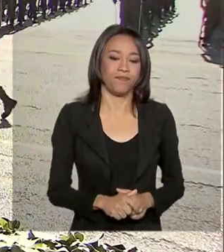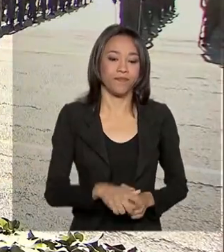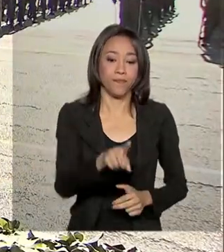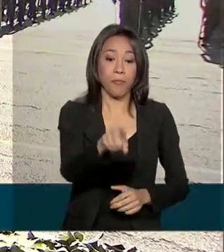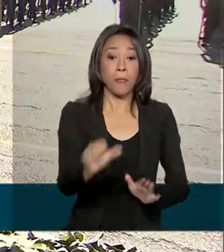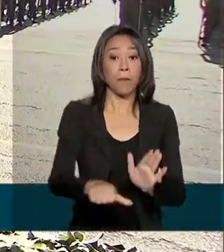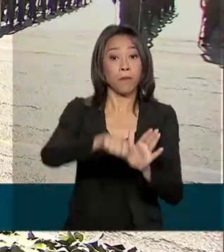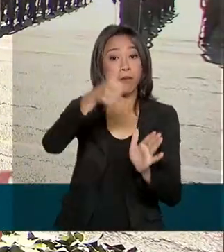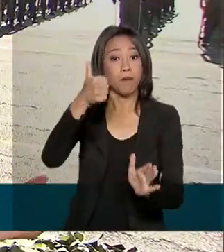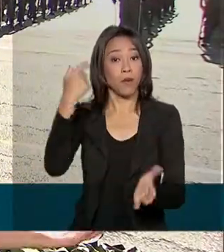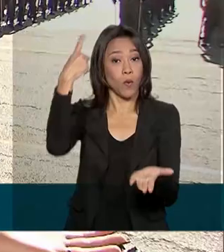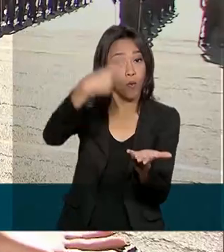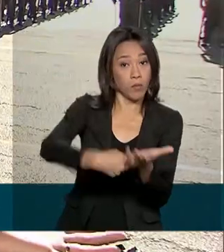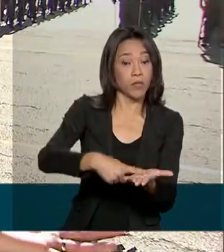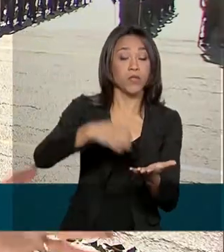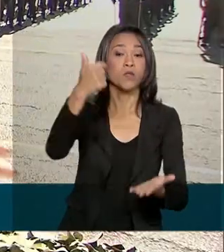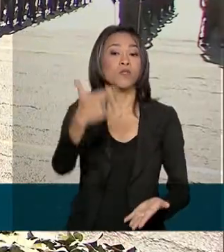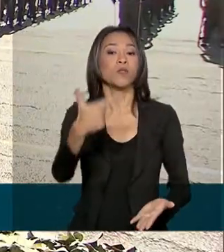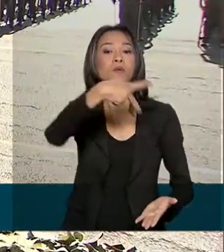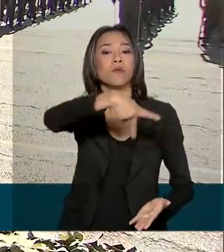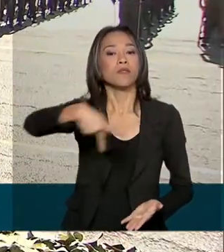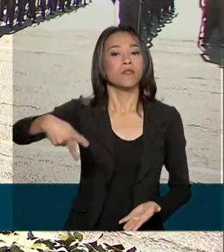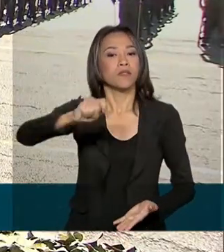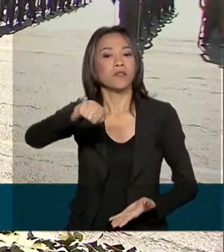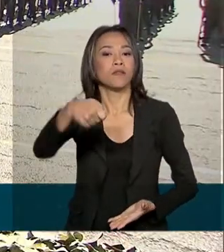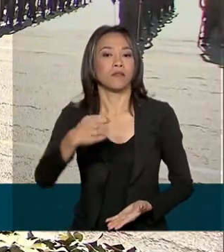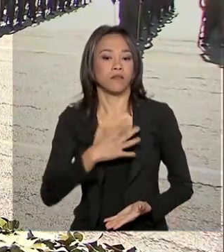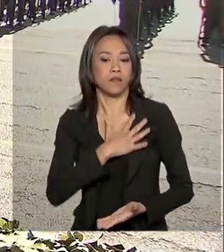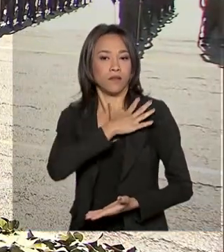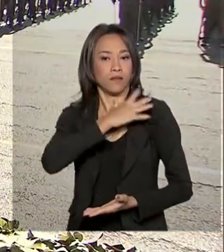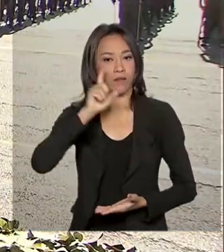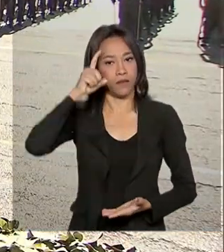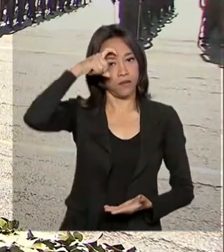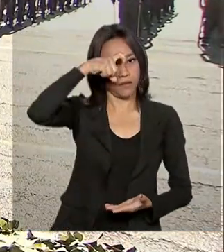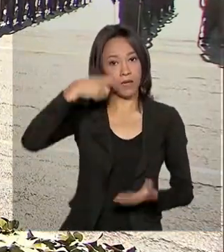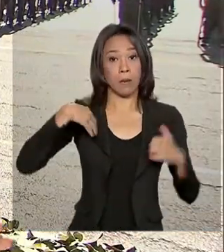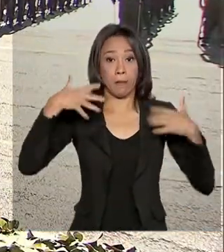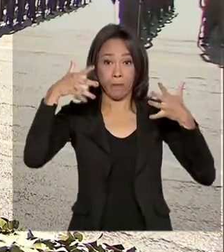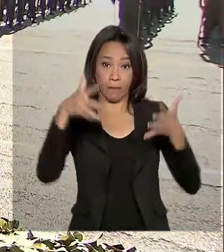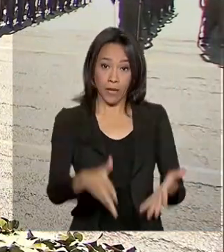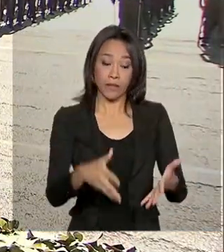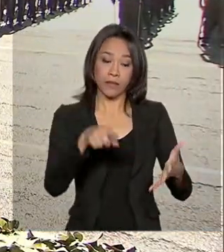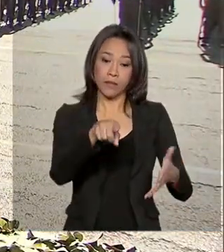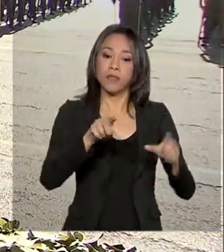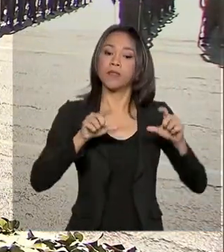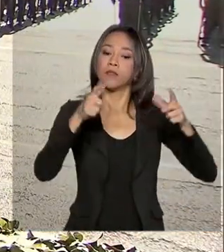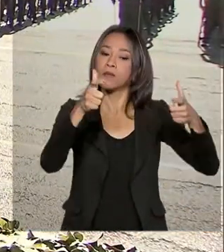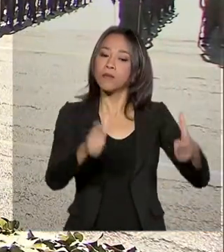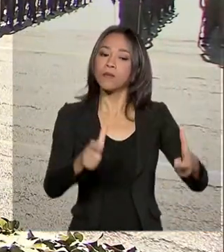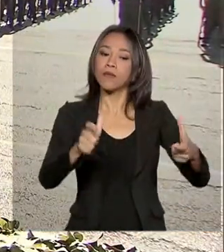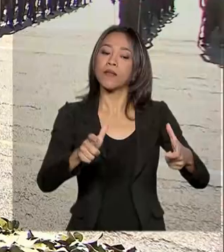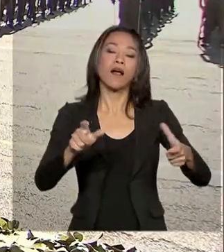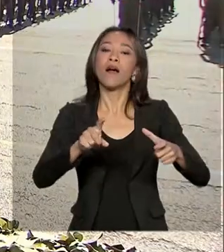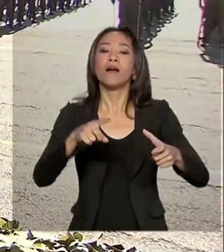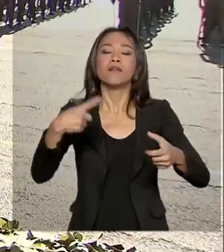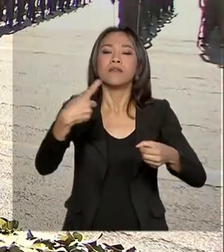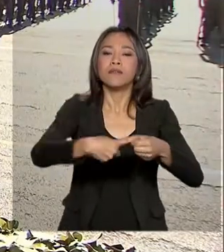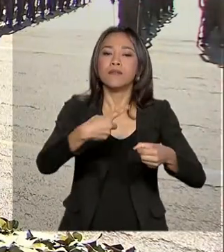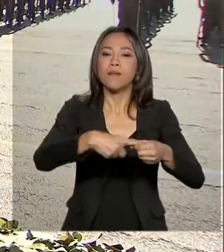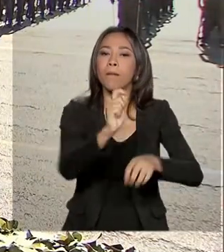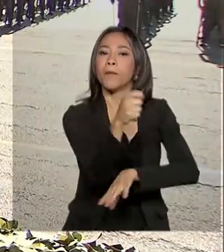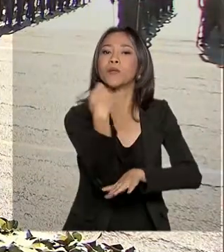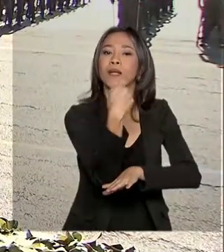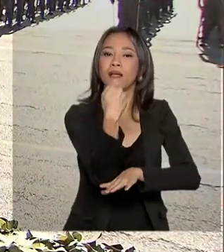compromisso do dia, o vice-presidente Hamilton Mourão participou em São Leopoldo, região metropolitana de Porto Alegre,